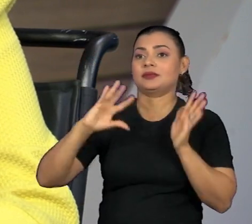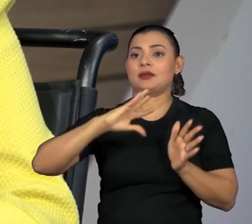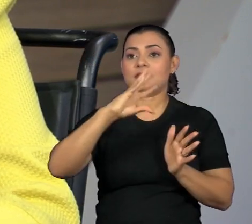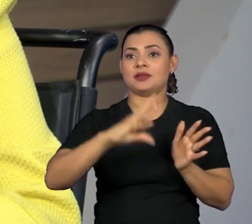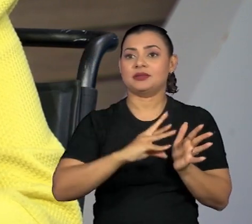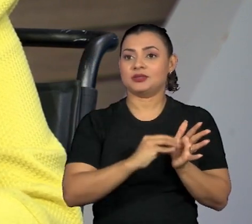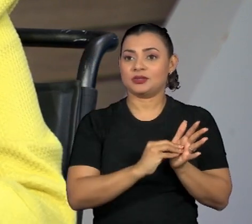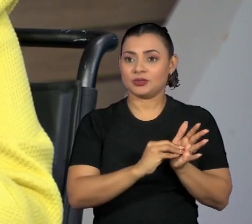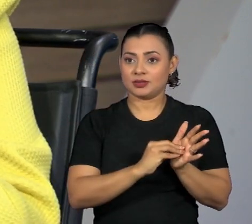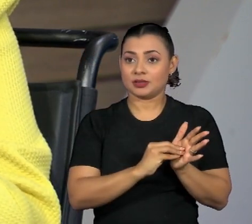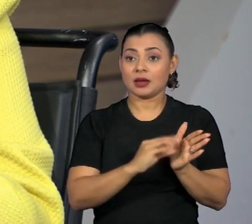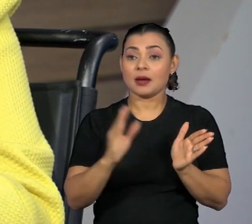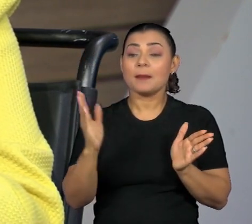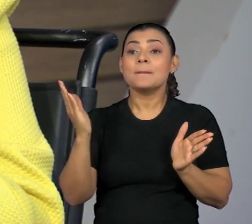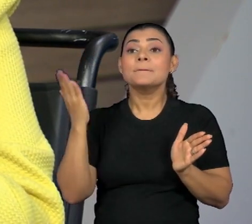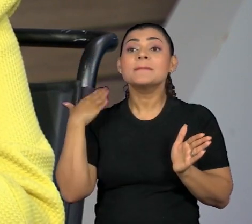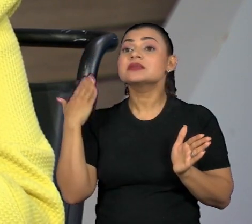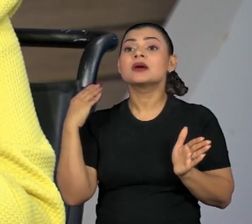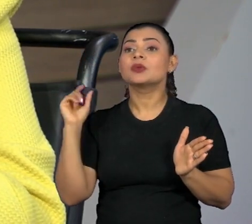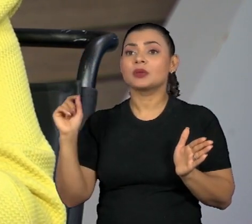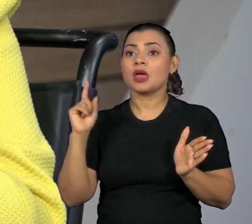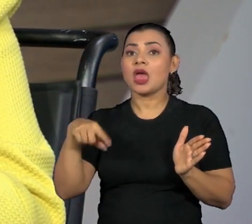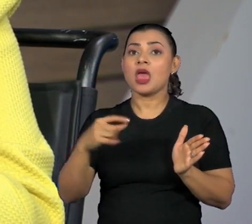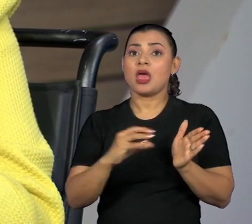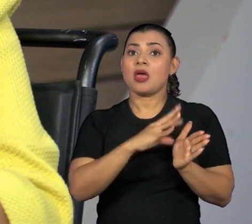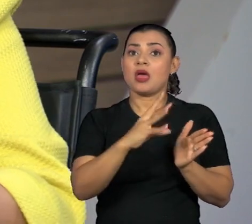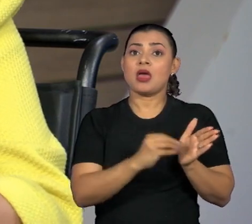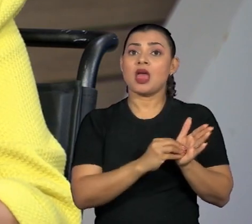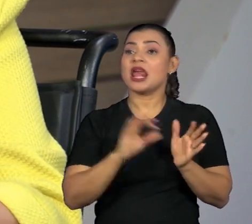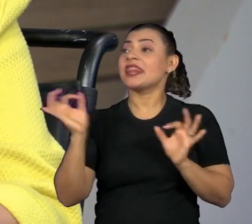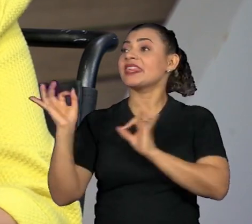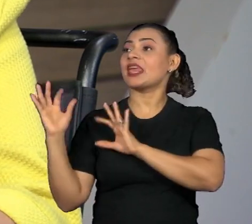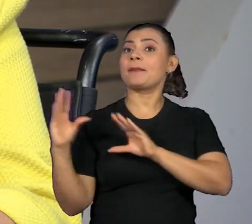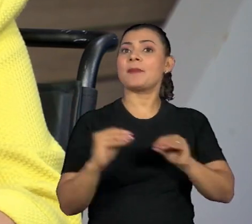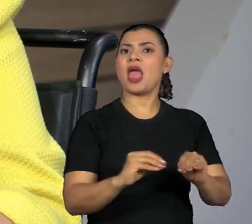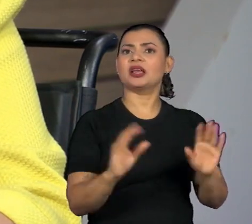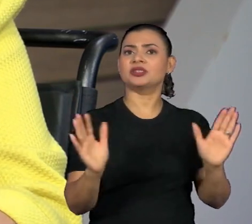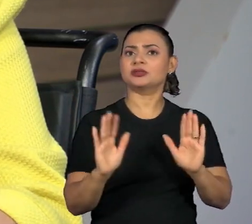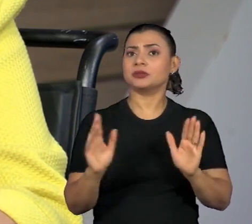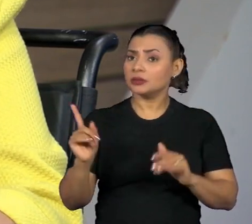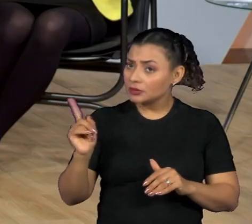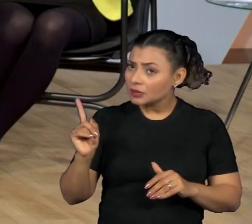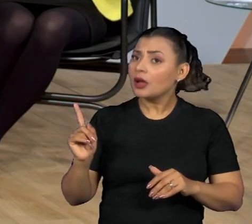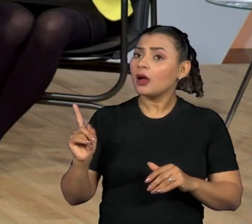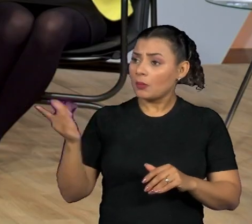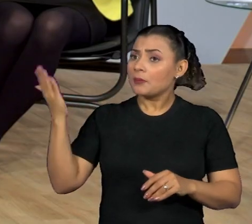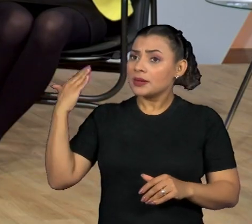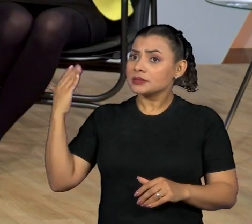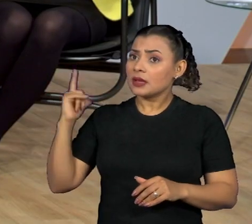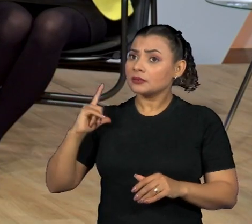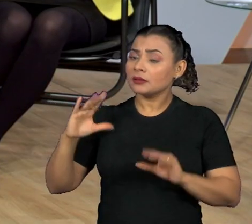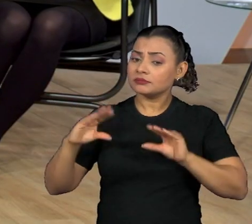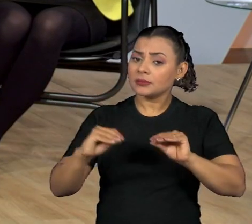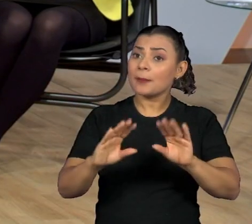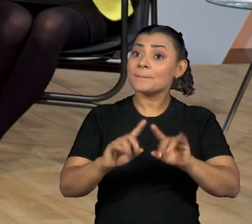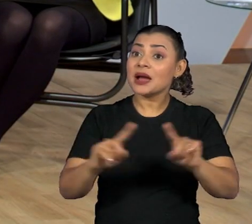A floresta amazônica não é aquela floresta virgem, intocada, que se tinha ideia. O que nós temos são pesquisadores